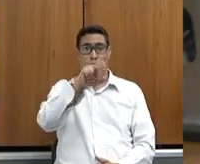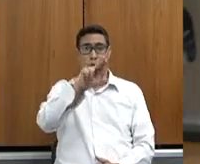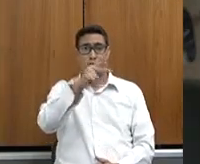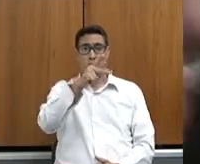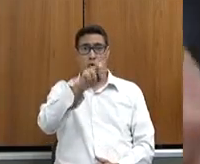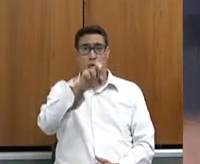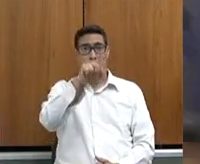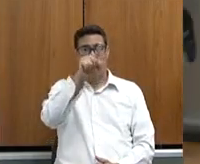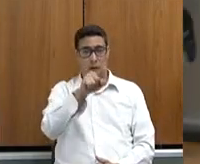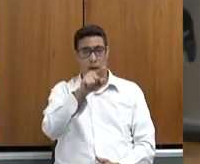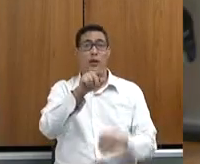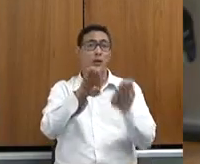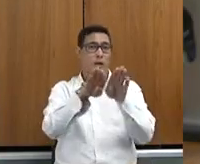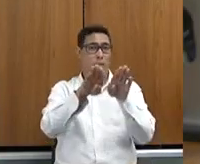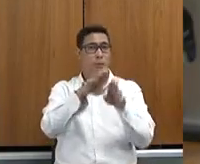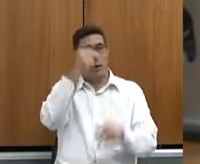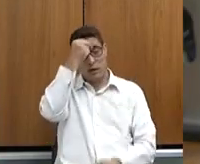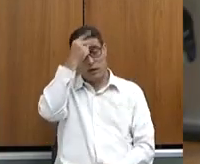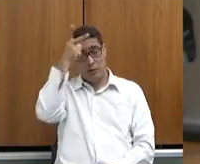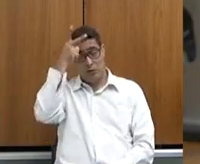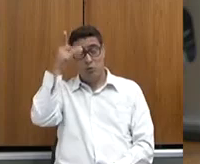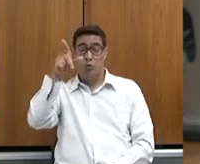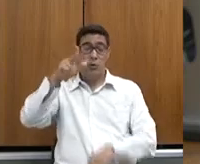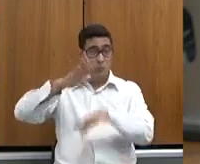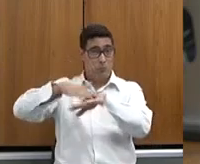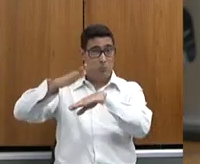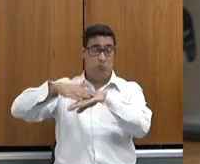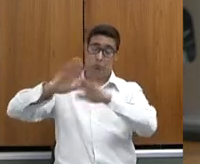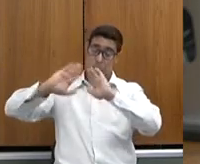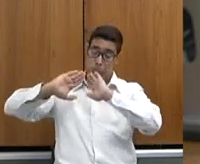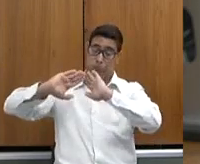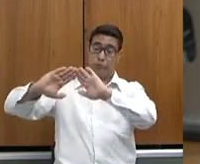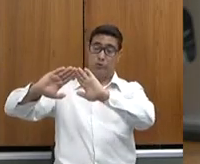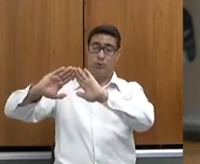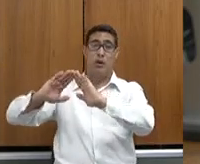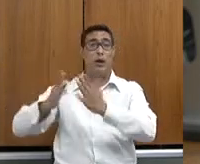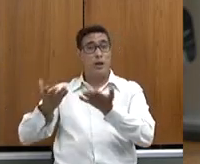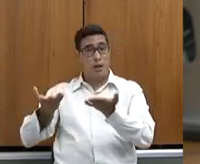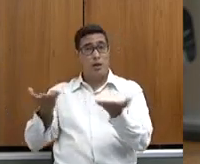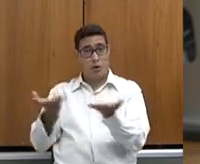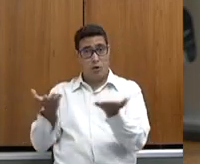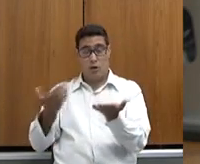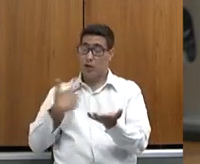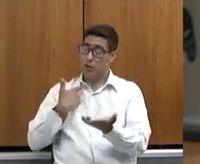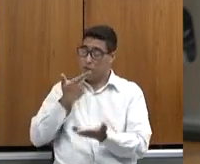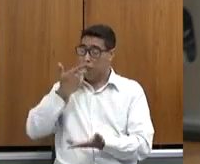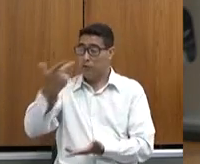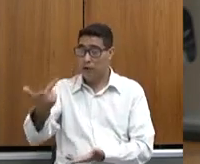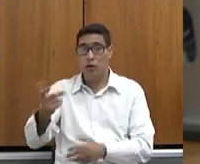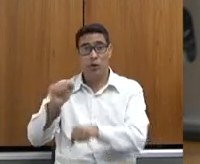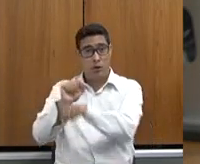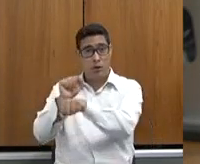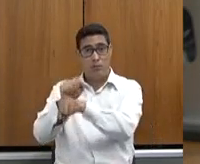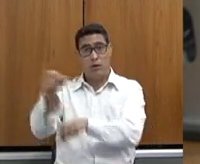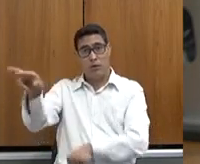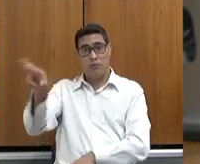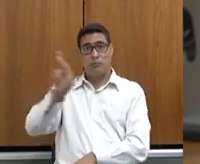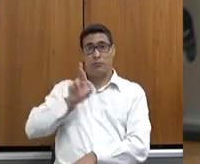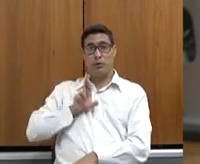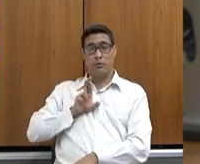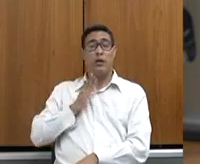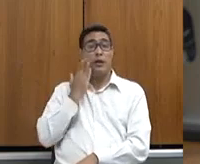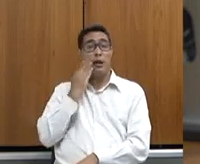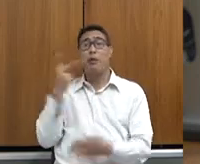MOG, e me questionaram também, eu gostaria de poder ter uma resposta para entender o que está